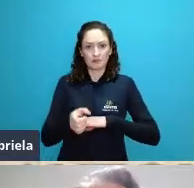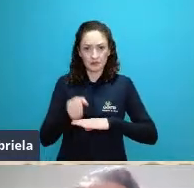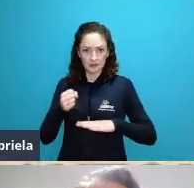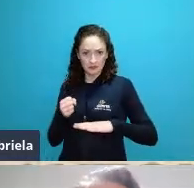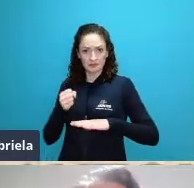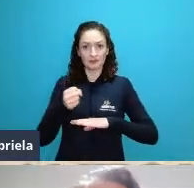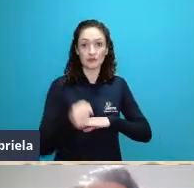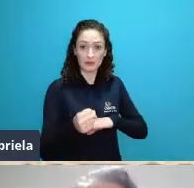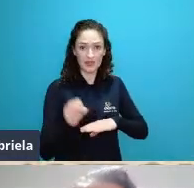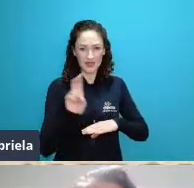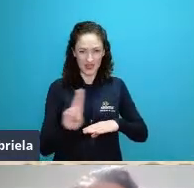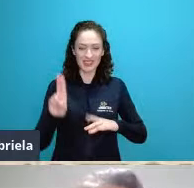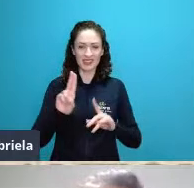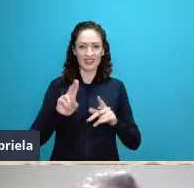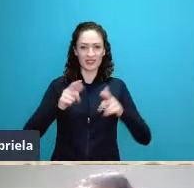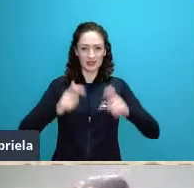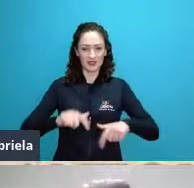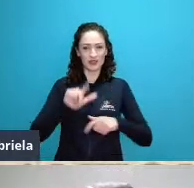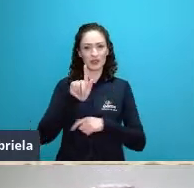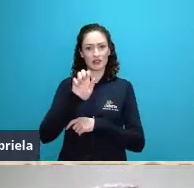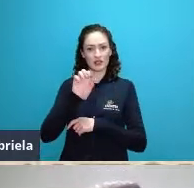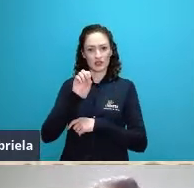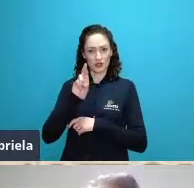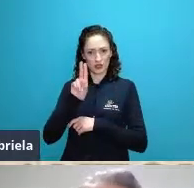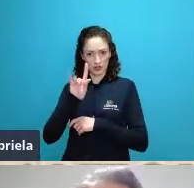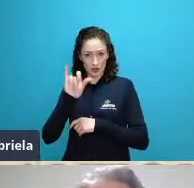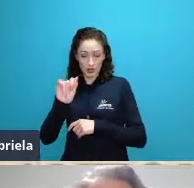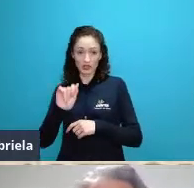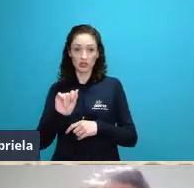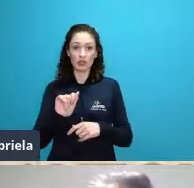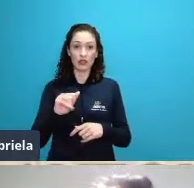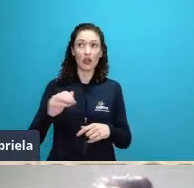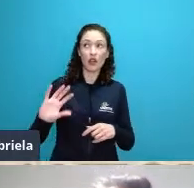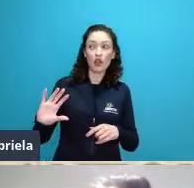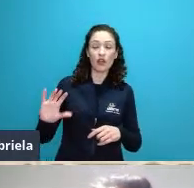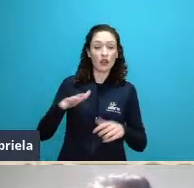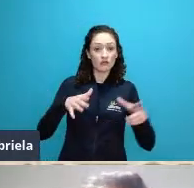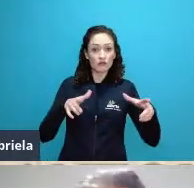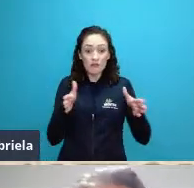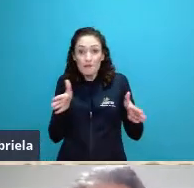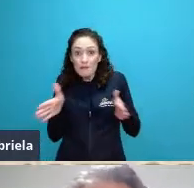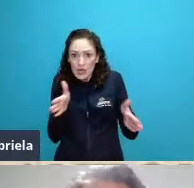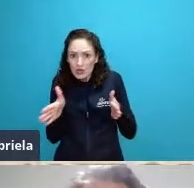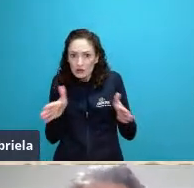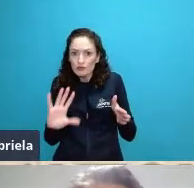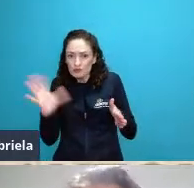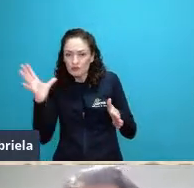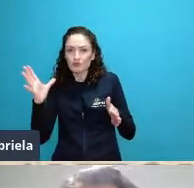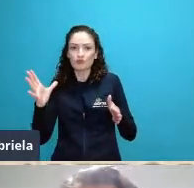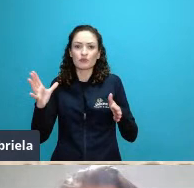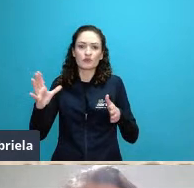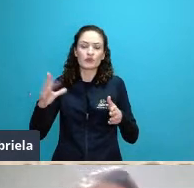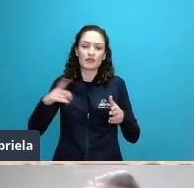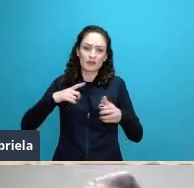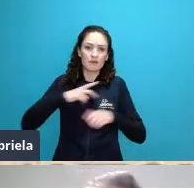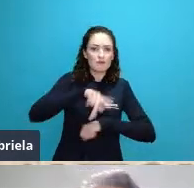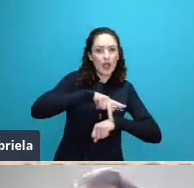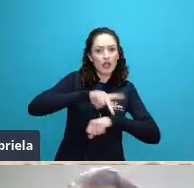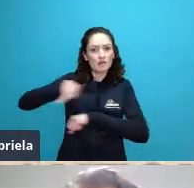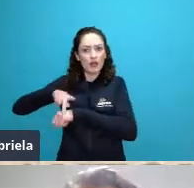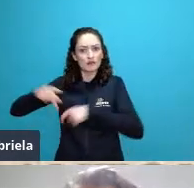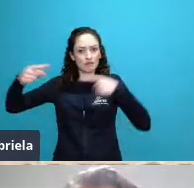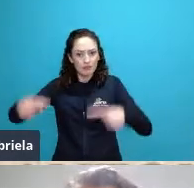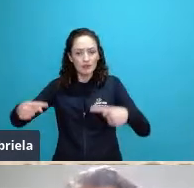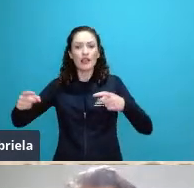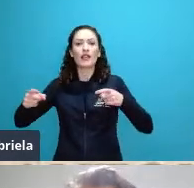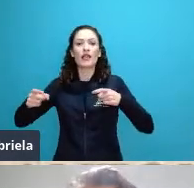e que os Estados Unidos estavam apostando muito na ciência e tecnologia para desenvolver diferentes formas